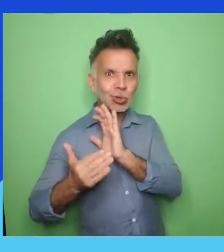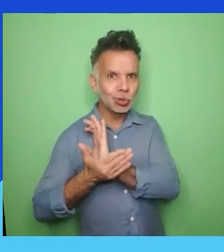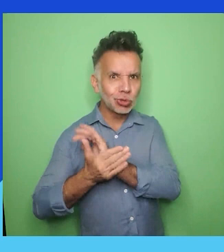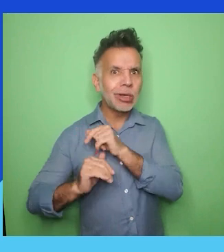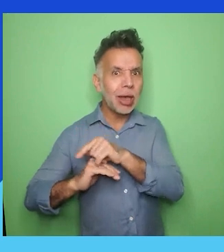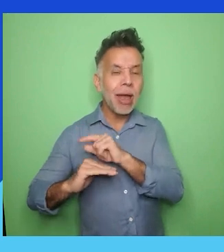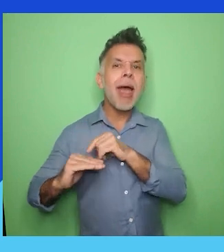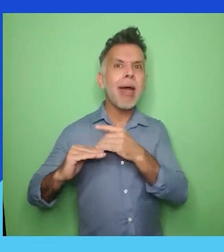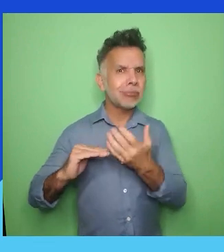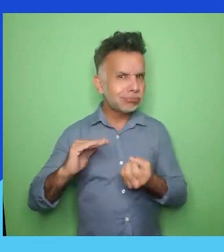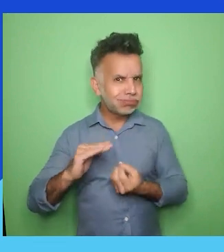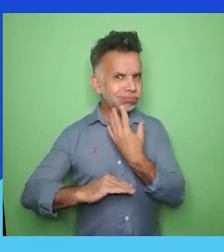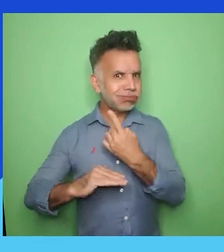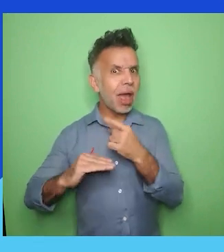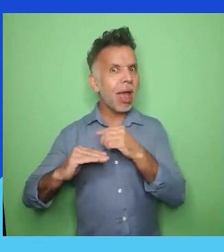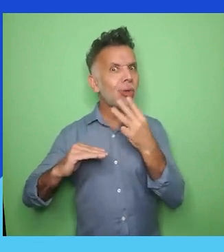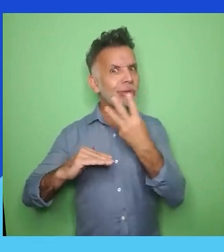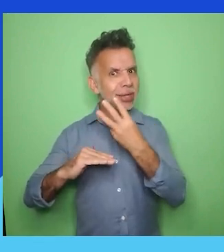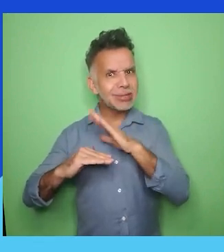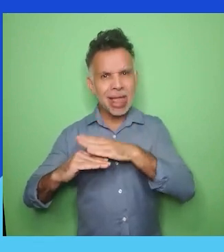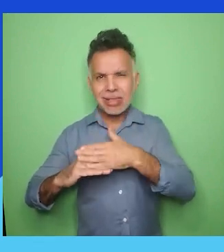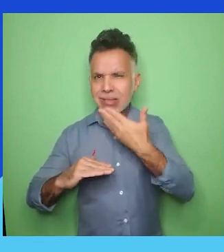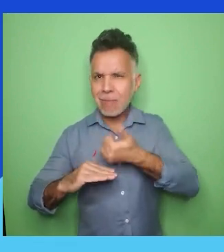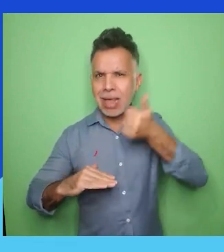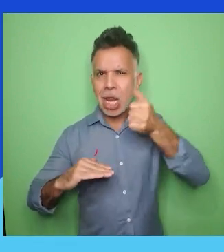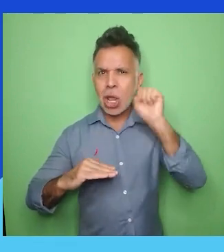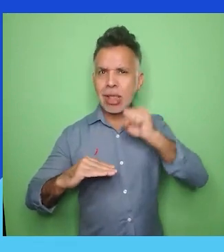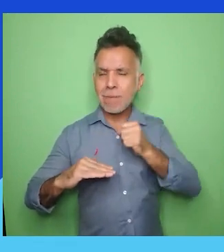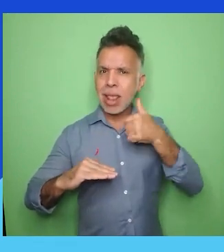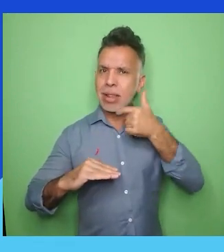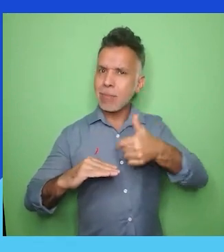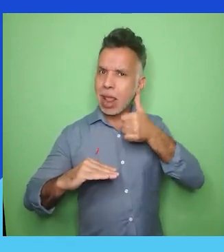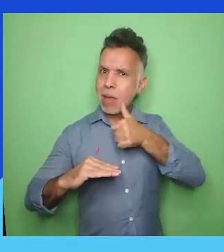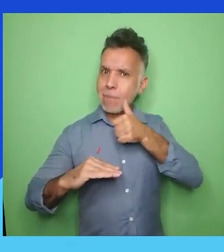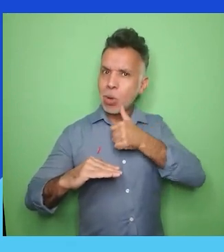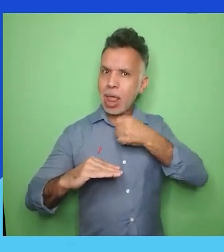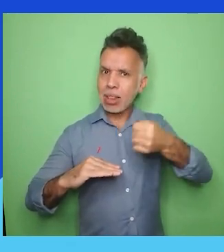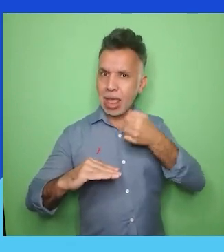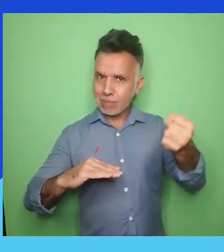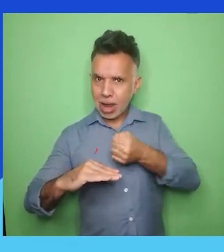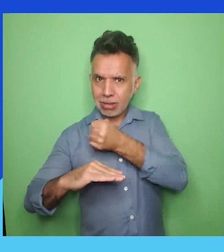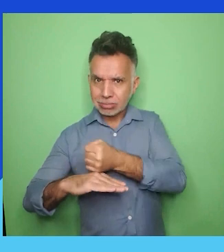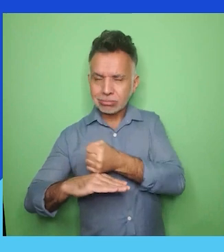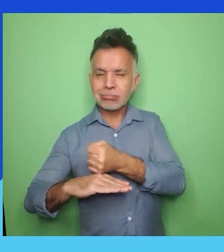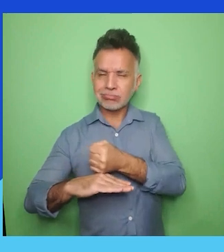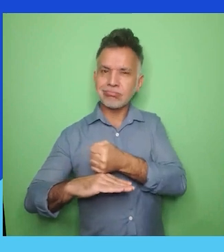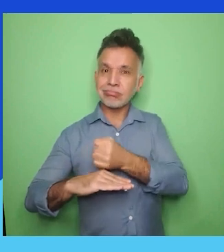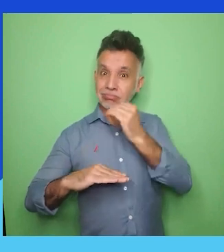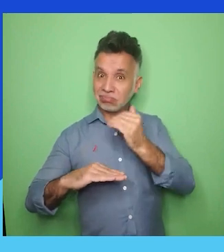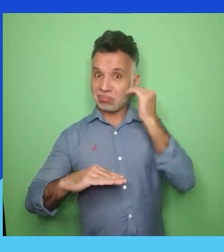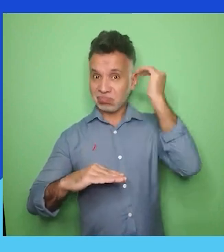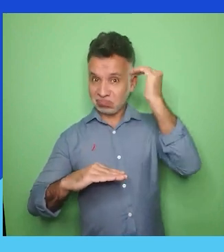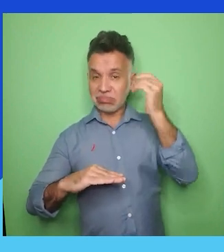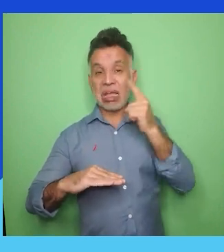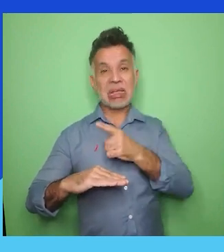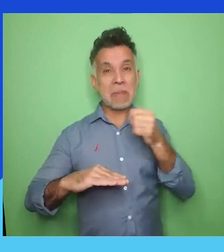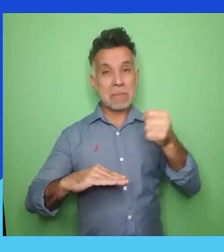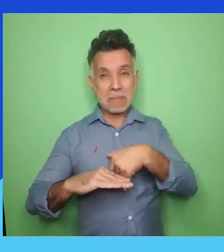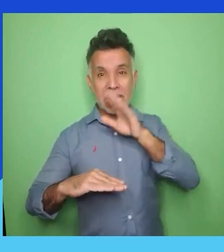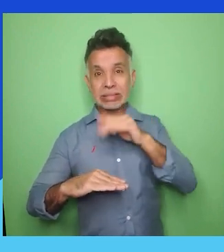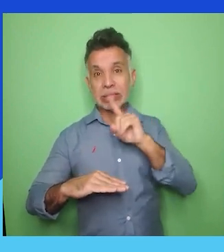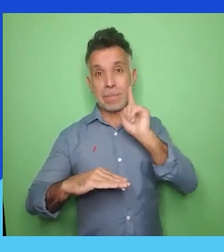a mulher trabalhar. Categoria Grande Porte. Aquelas que empregam mais de mil funcionários. E em segundo lugar, a vice-campeã.